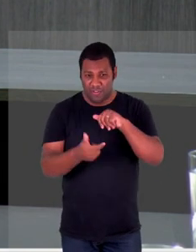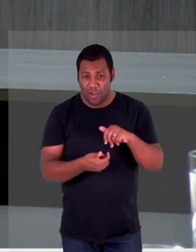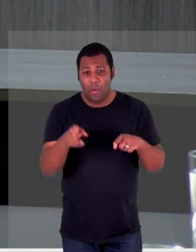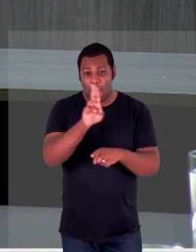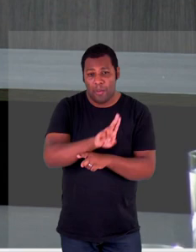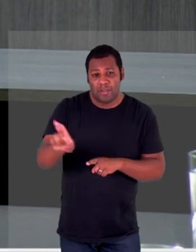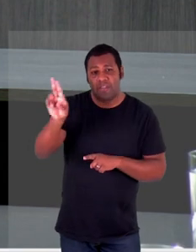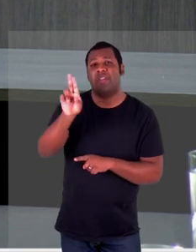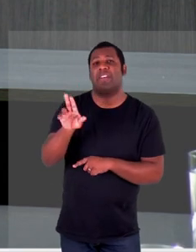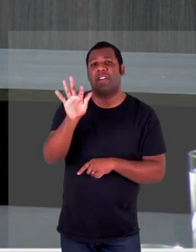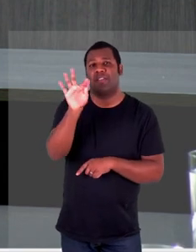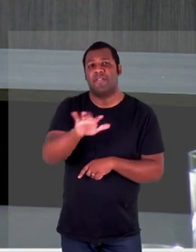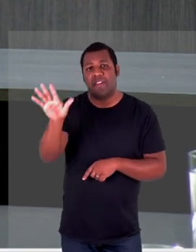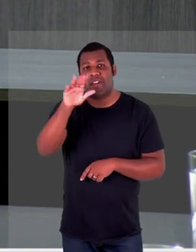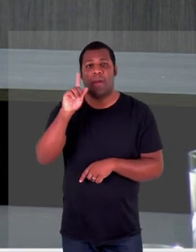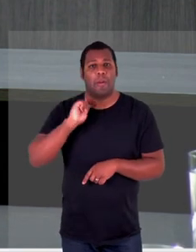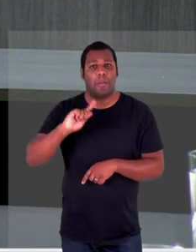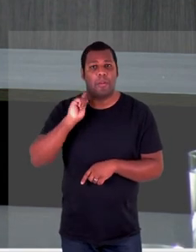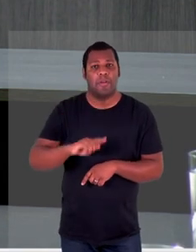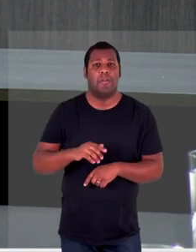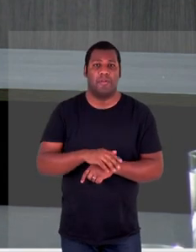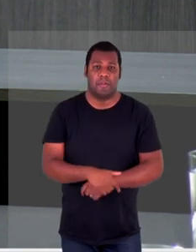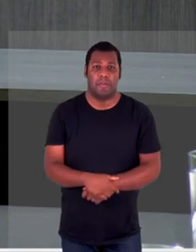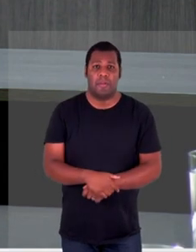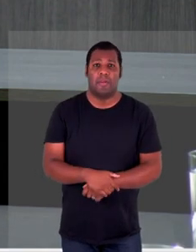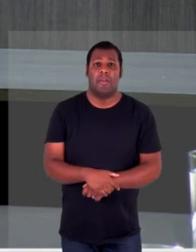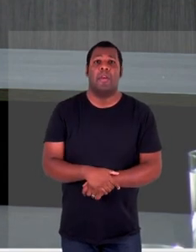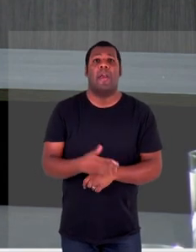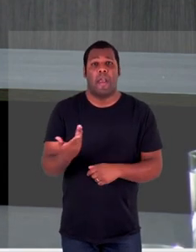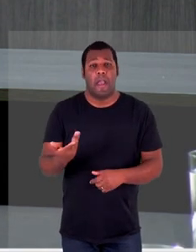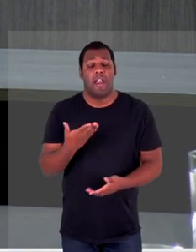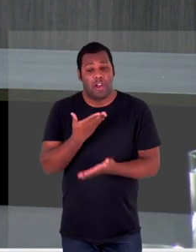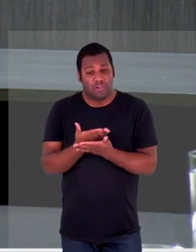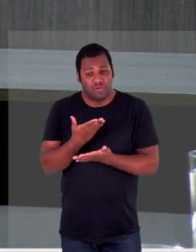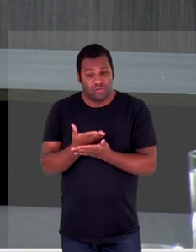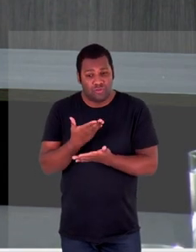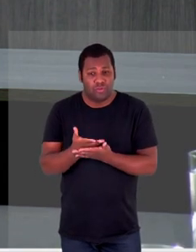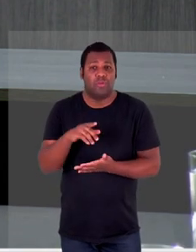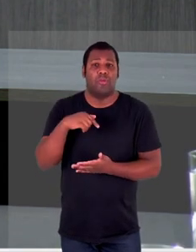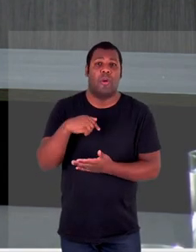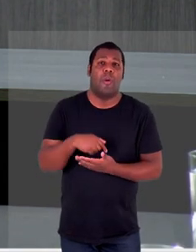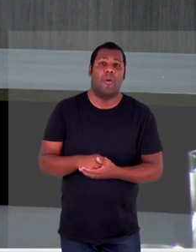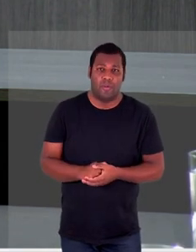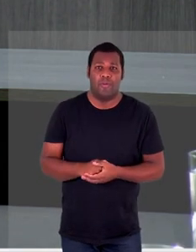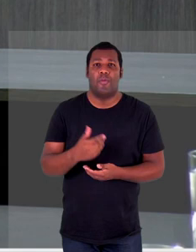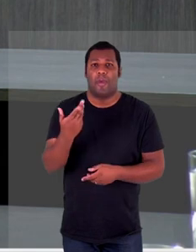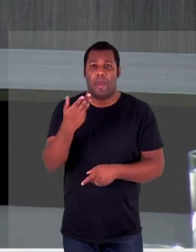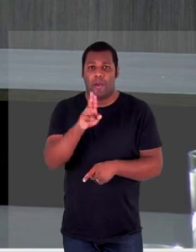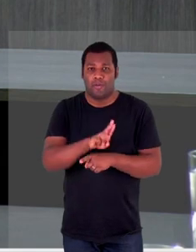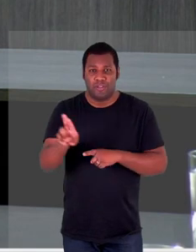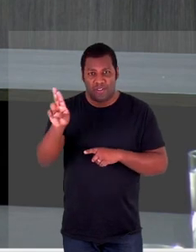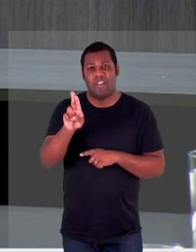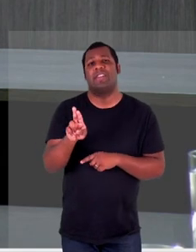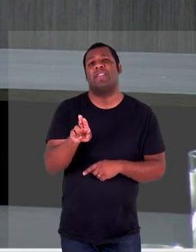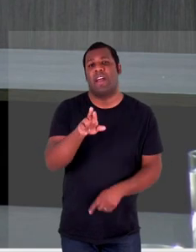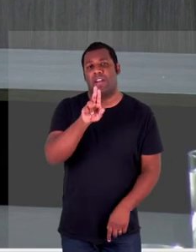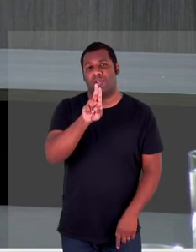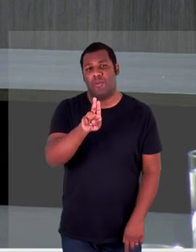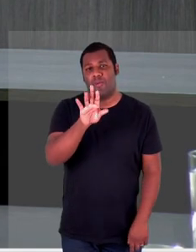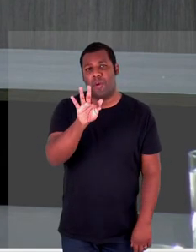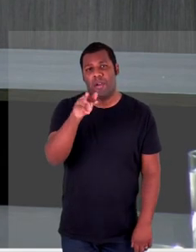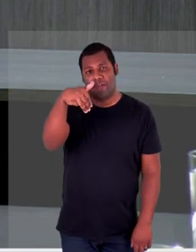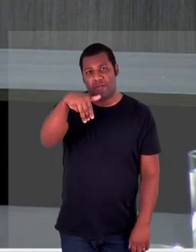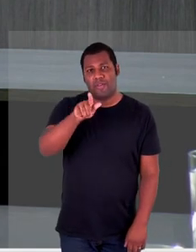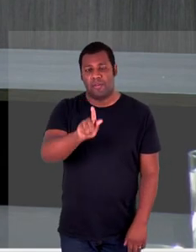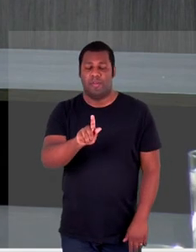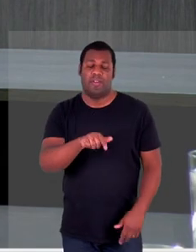Gerais, bacharel em Direito pela UFMG, bacharel em Relações Internacionais pela PUC Minas e professor da Faculdade